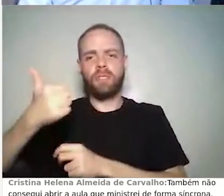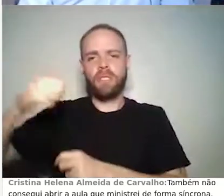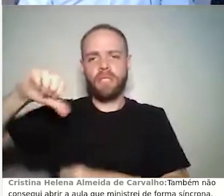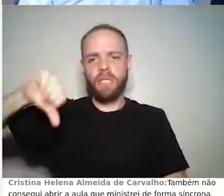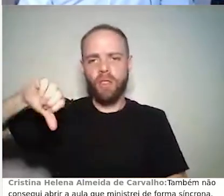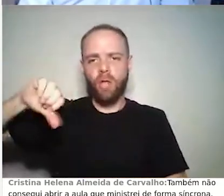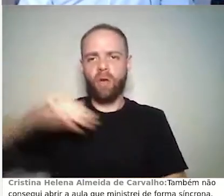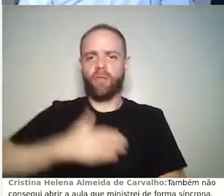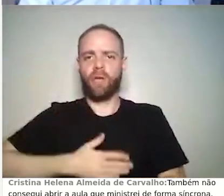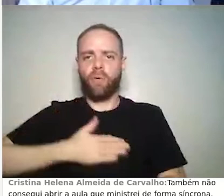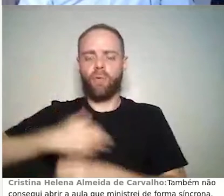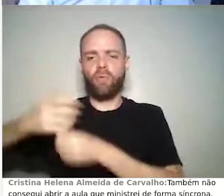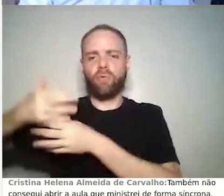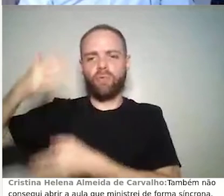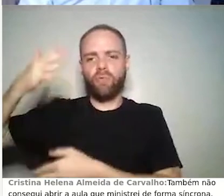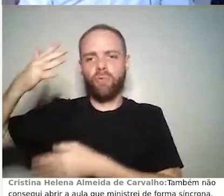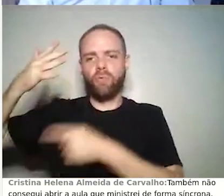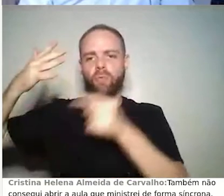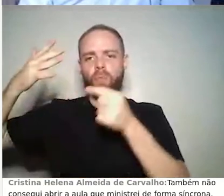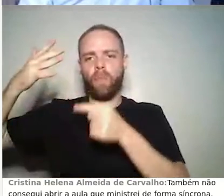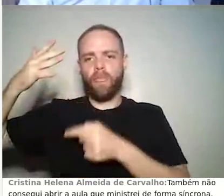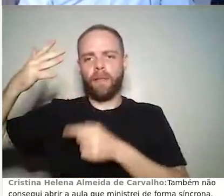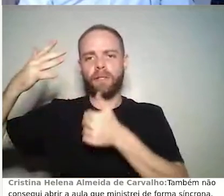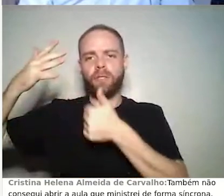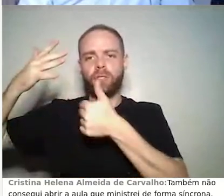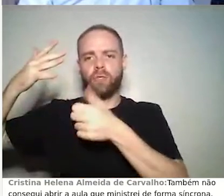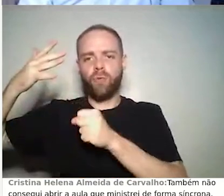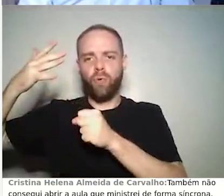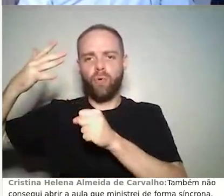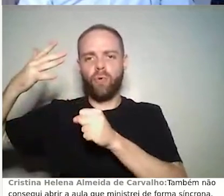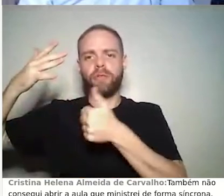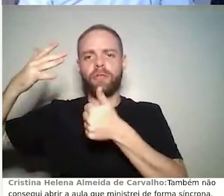acesso no dia 18, acesso no dia 17,